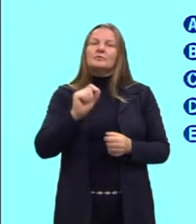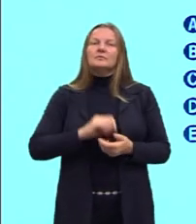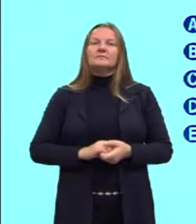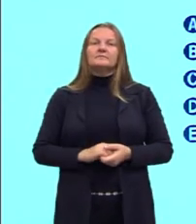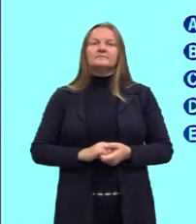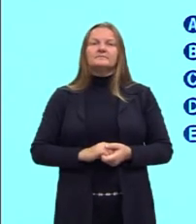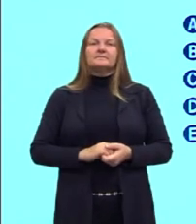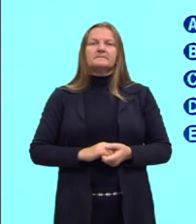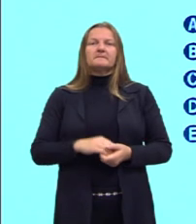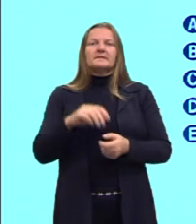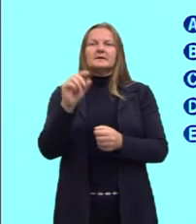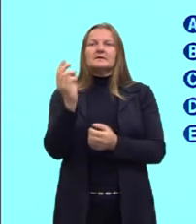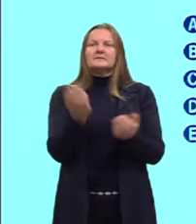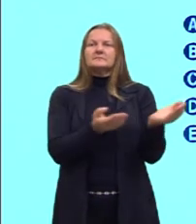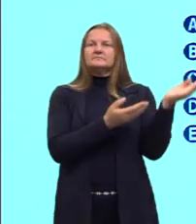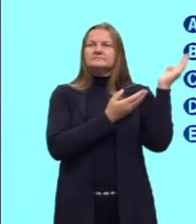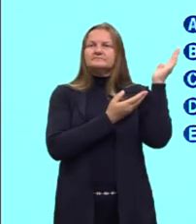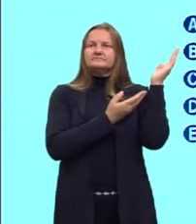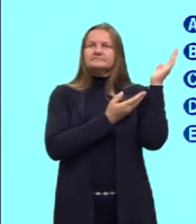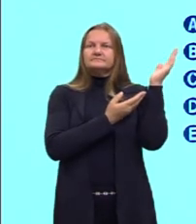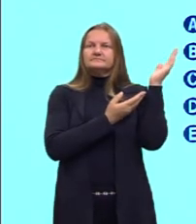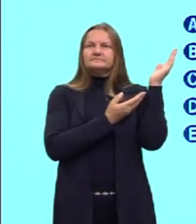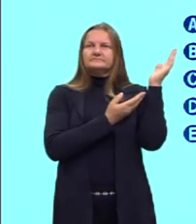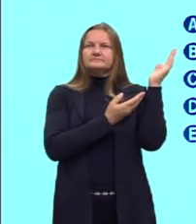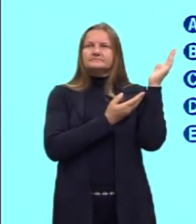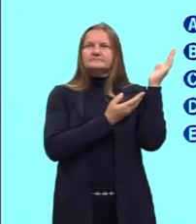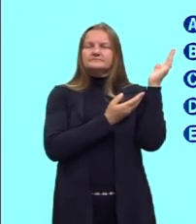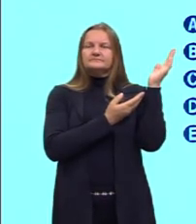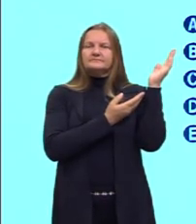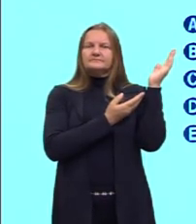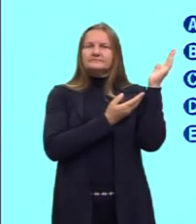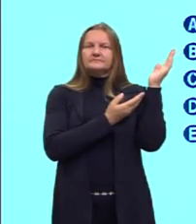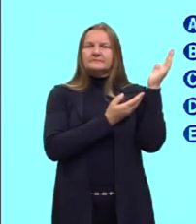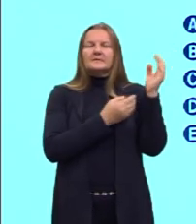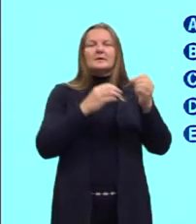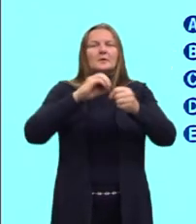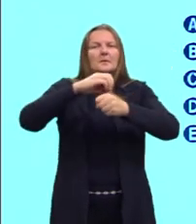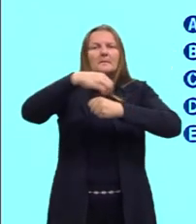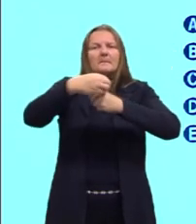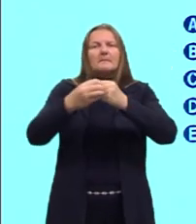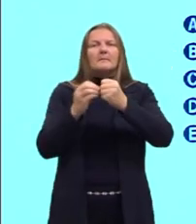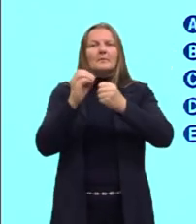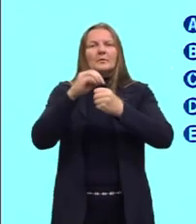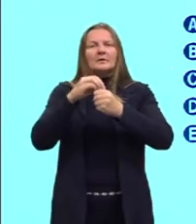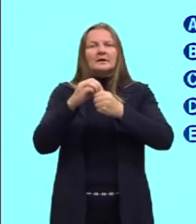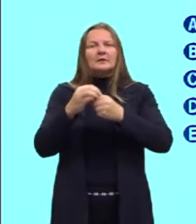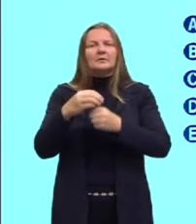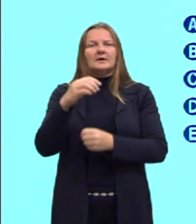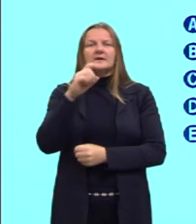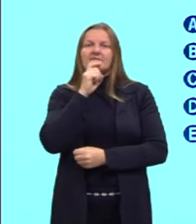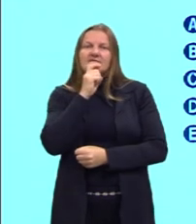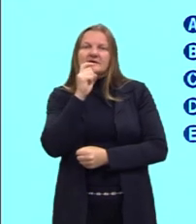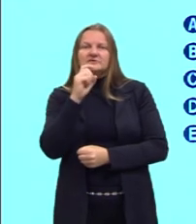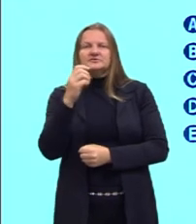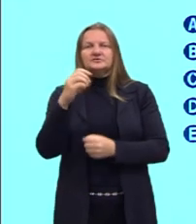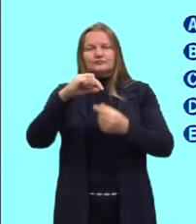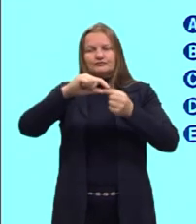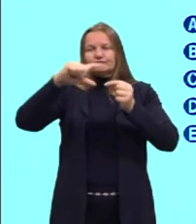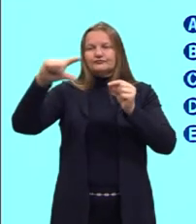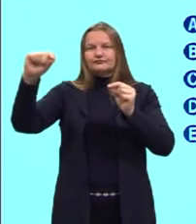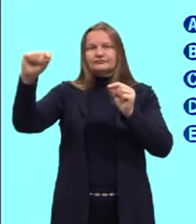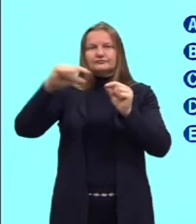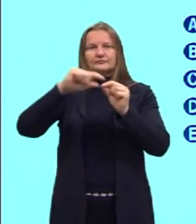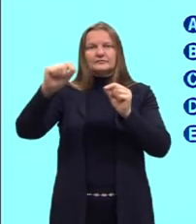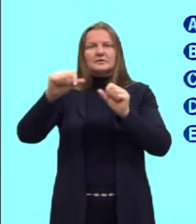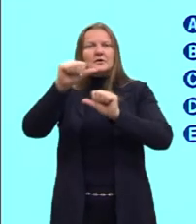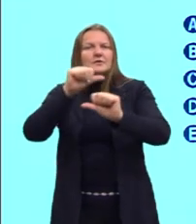felfitinização, na qual a molécula de clorofila, que tem a cor verde, se transforma